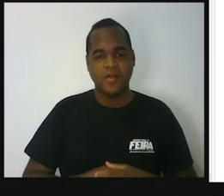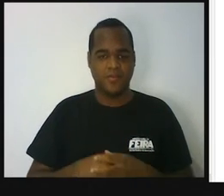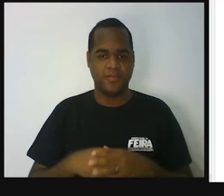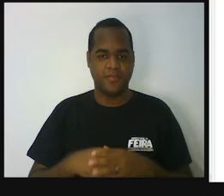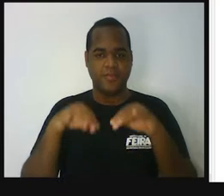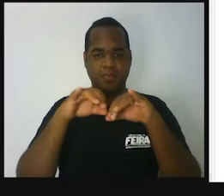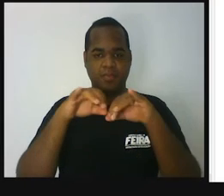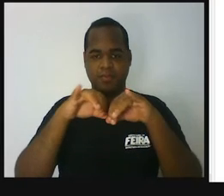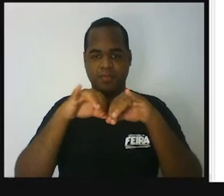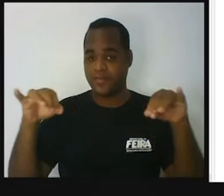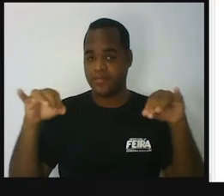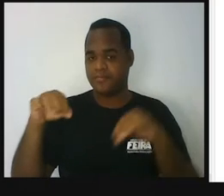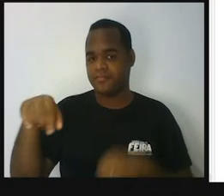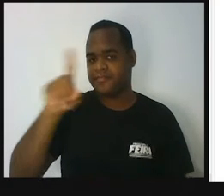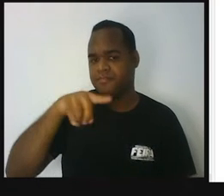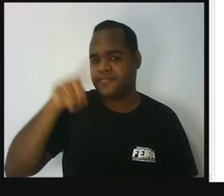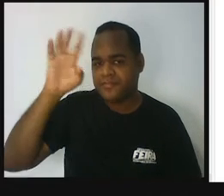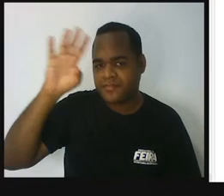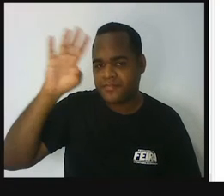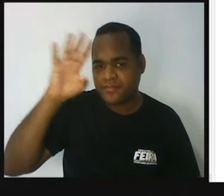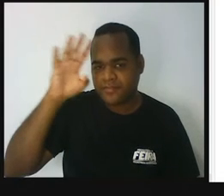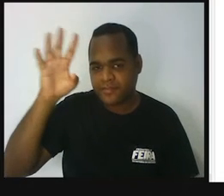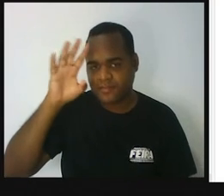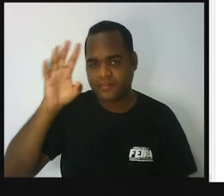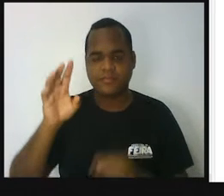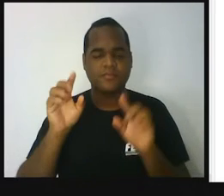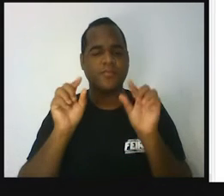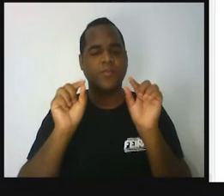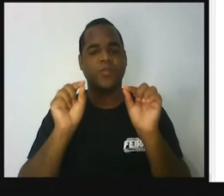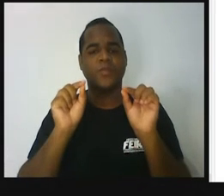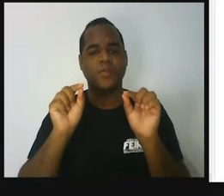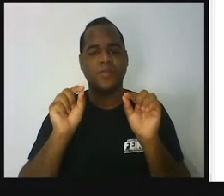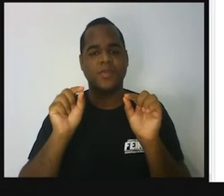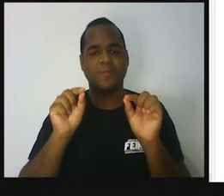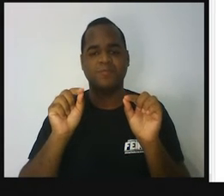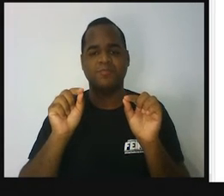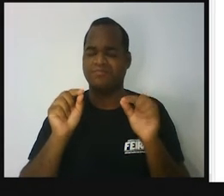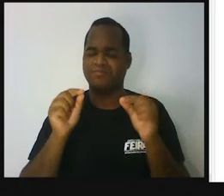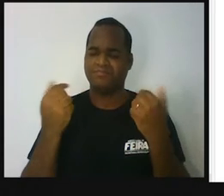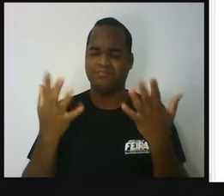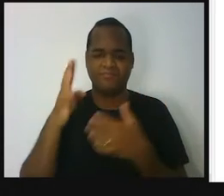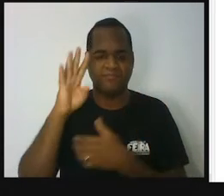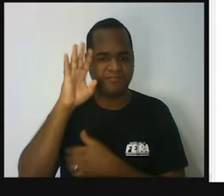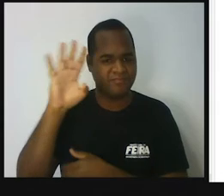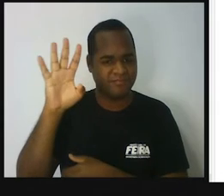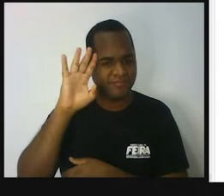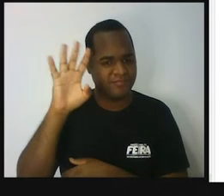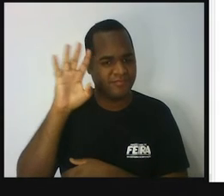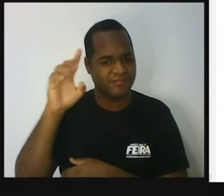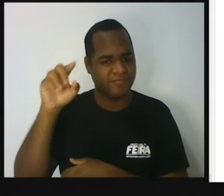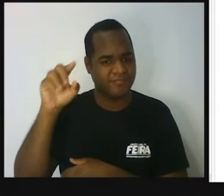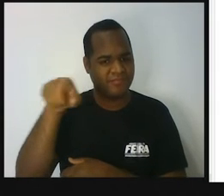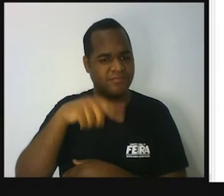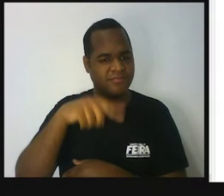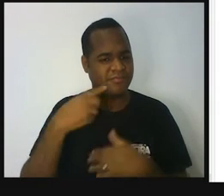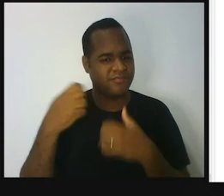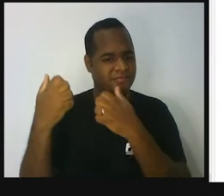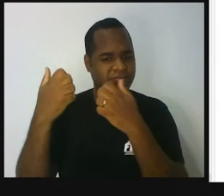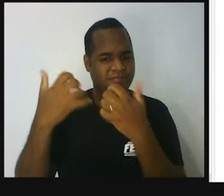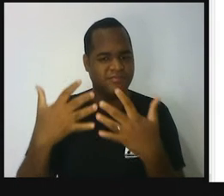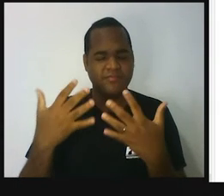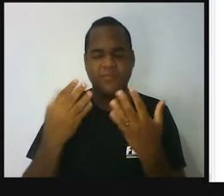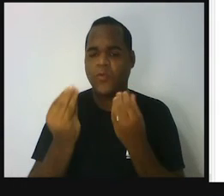pensar em probabilidade. Ó, a gente poderia pensar qual é a probabilidade, né? De